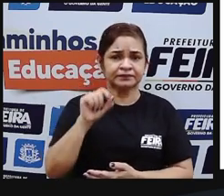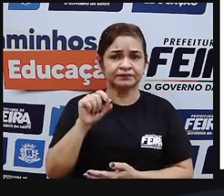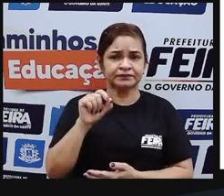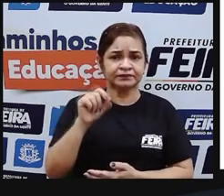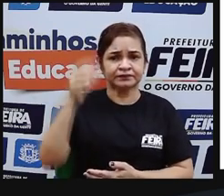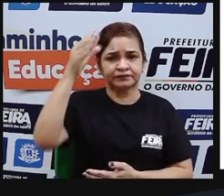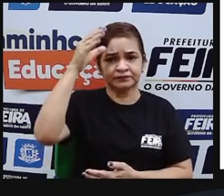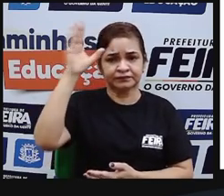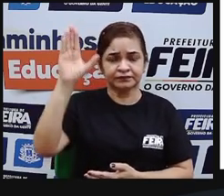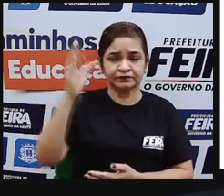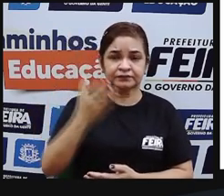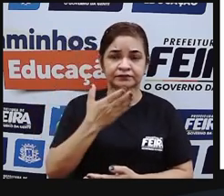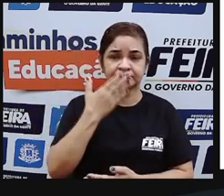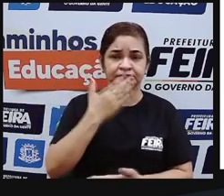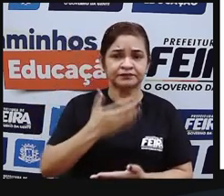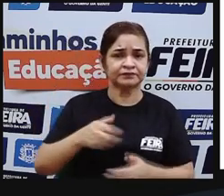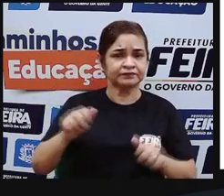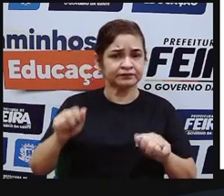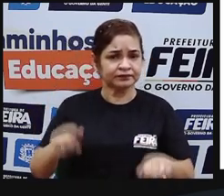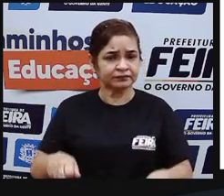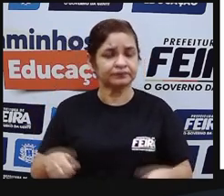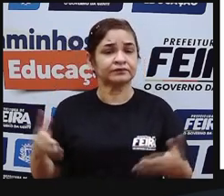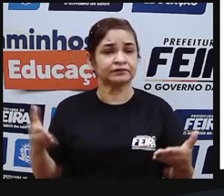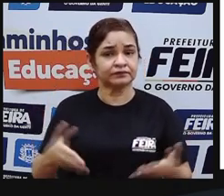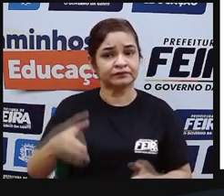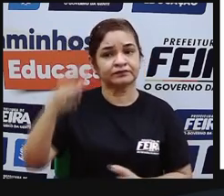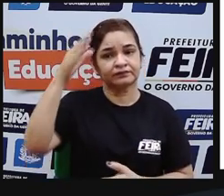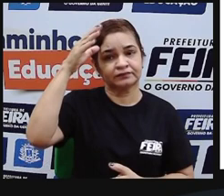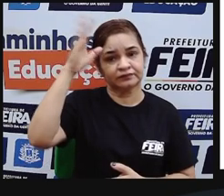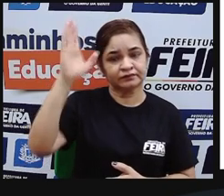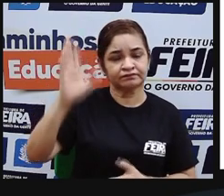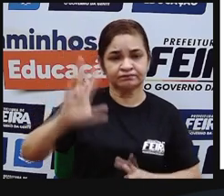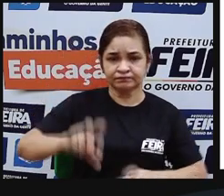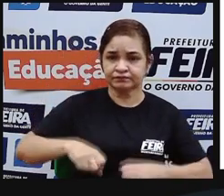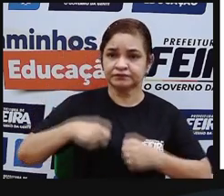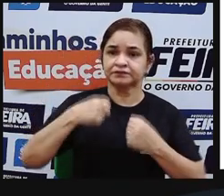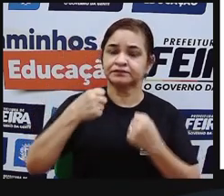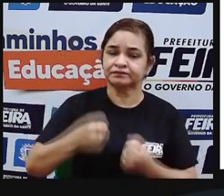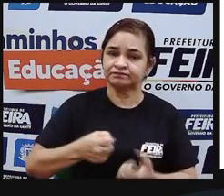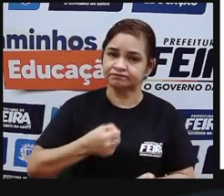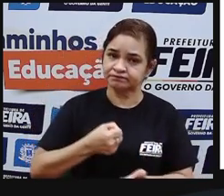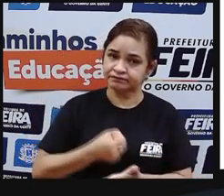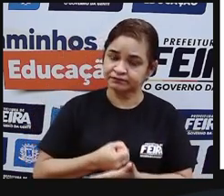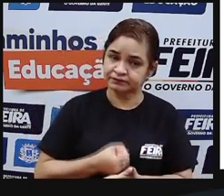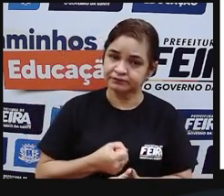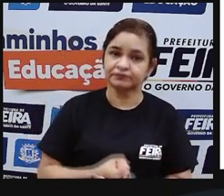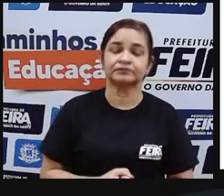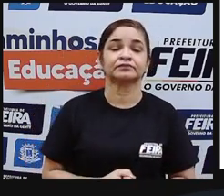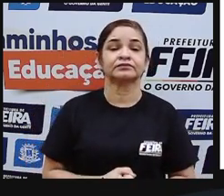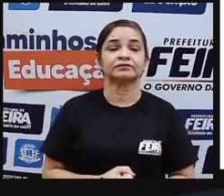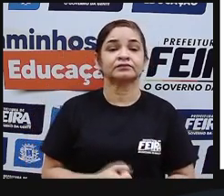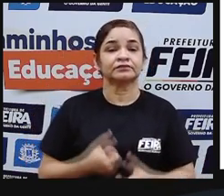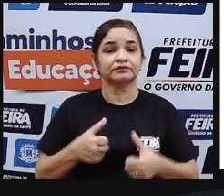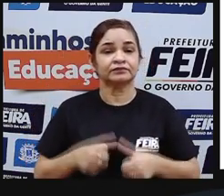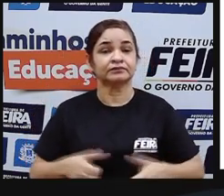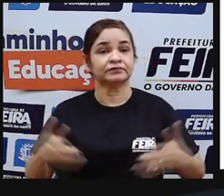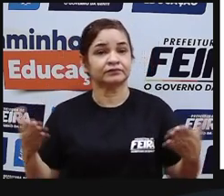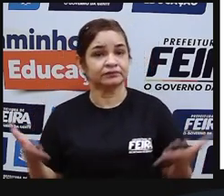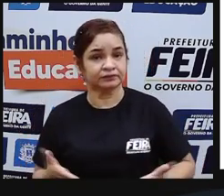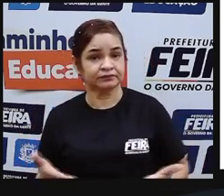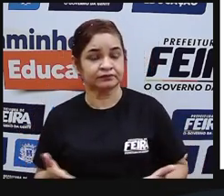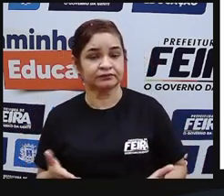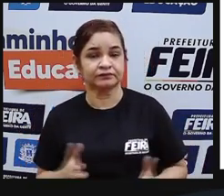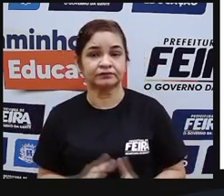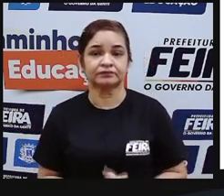culturais indígenas que permanecem na nossa cultura e as lutas de resistência empreendidas por esses povos até